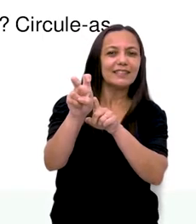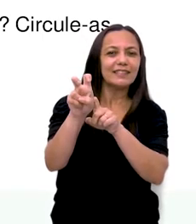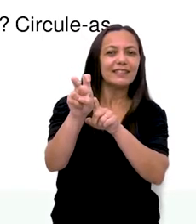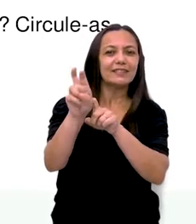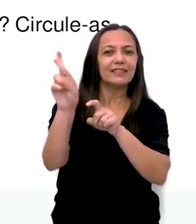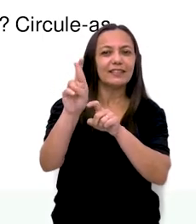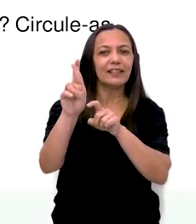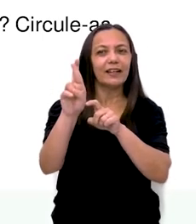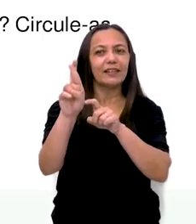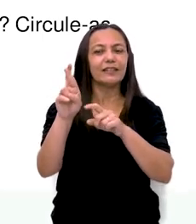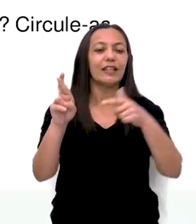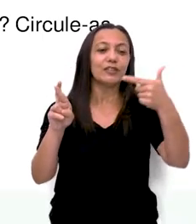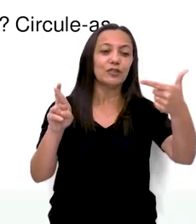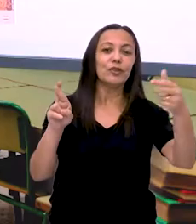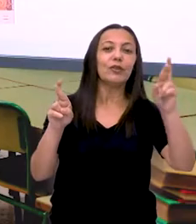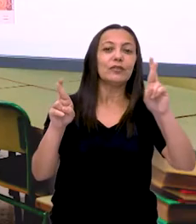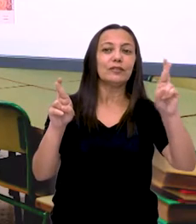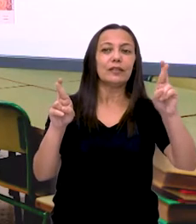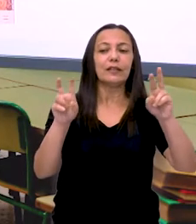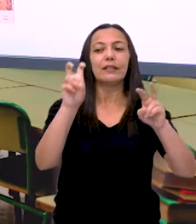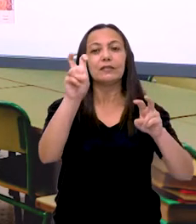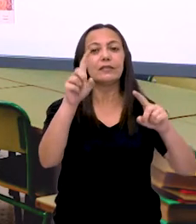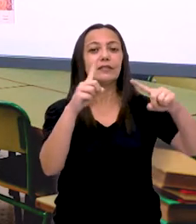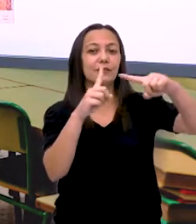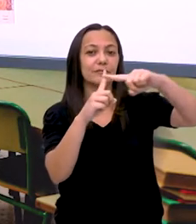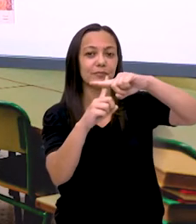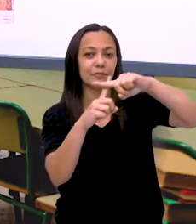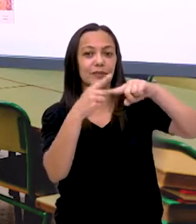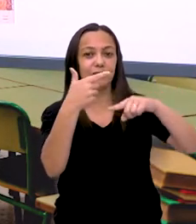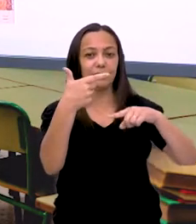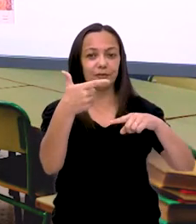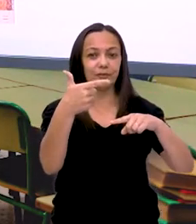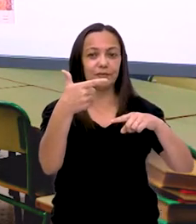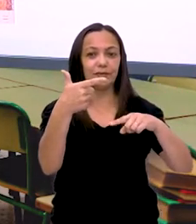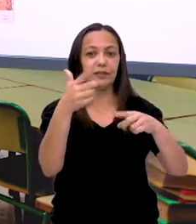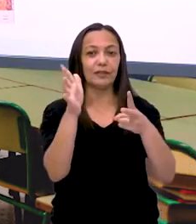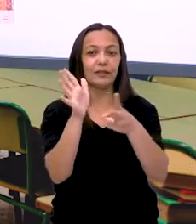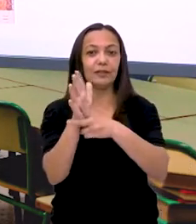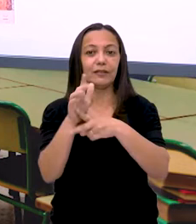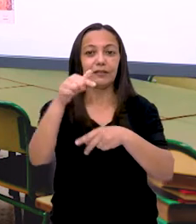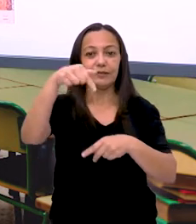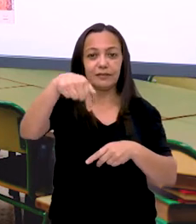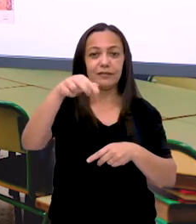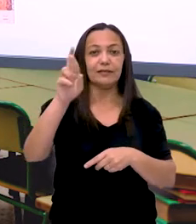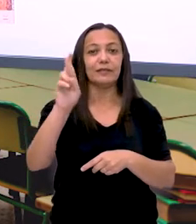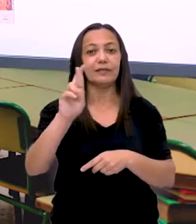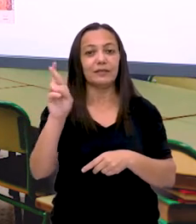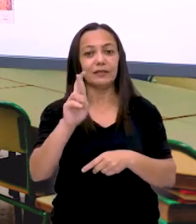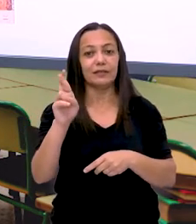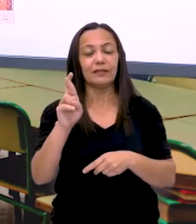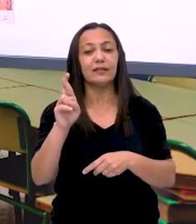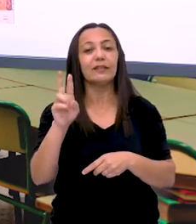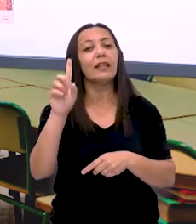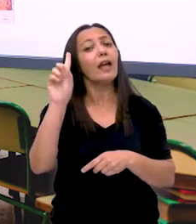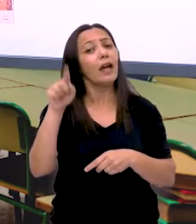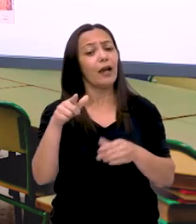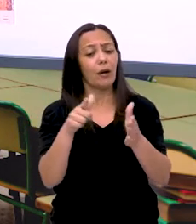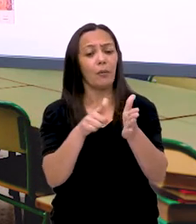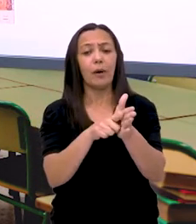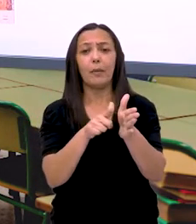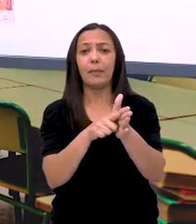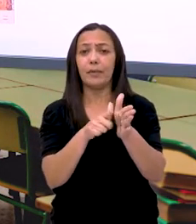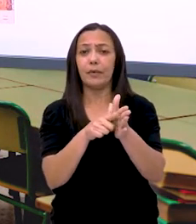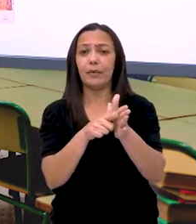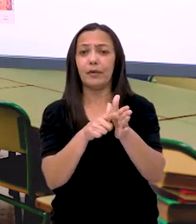e a de 2. 5 mais 2, 7 reais. São essas as